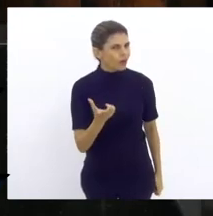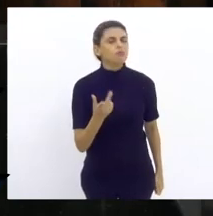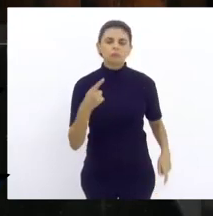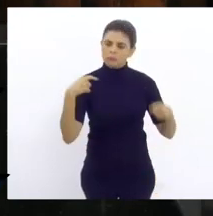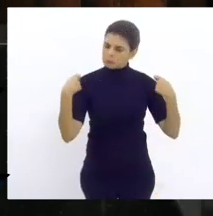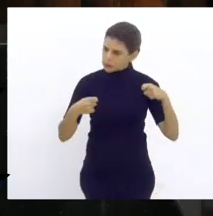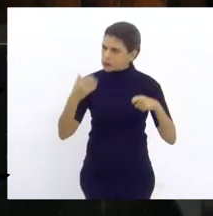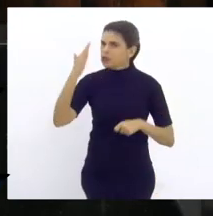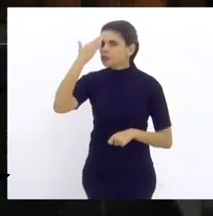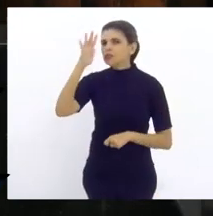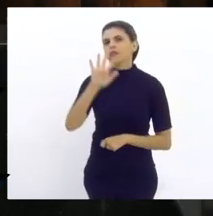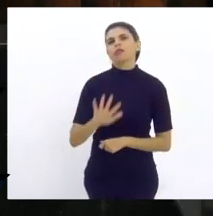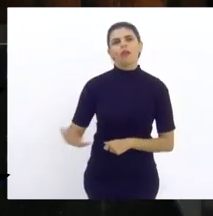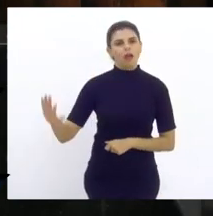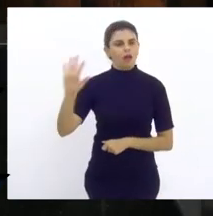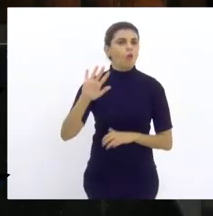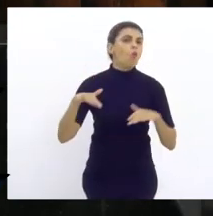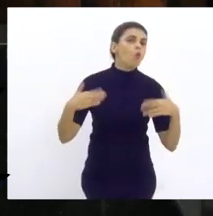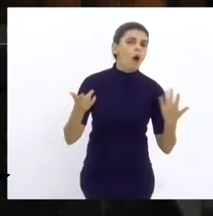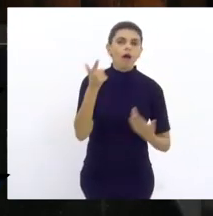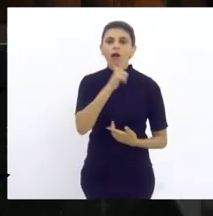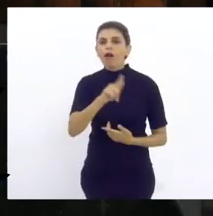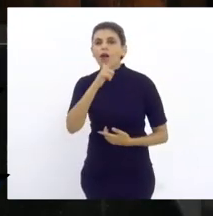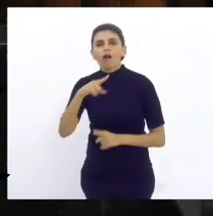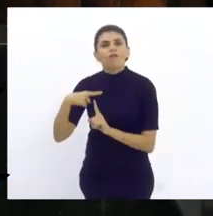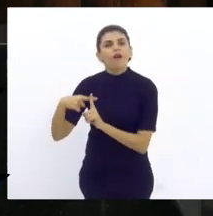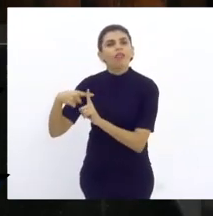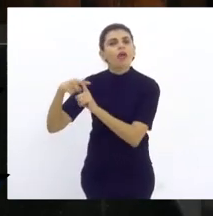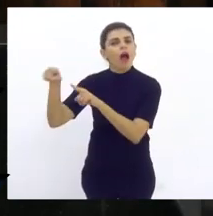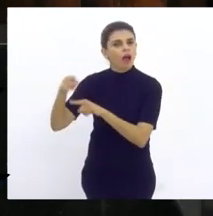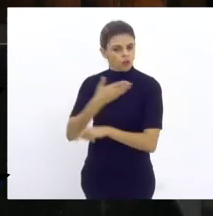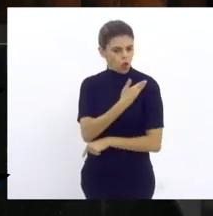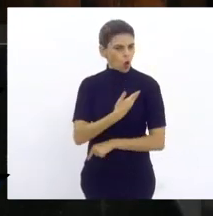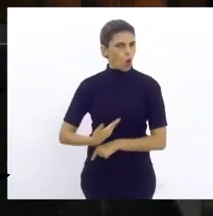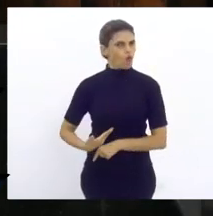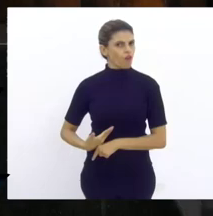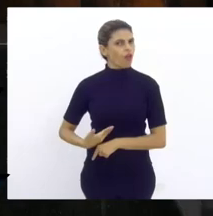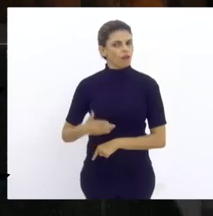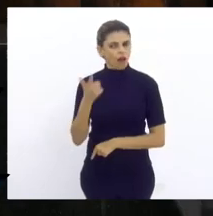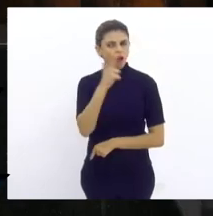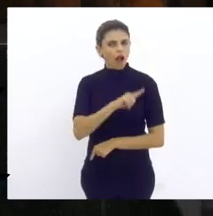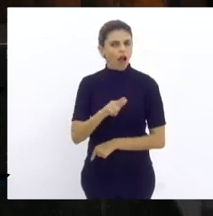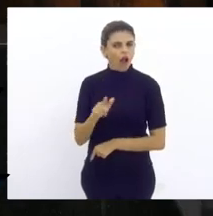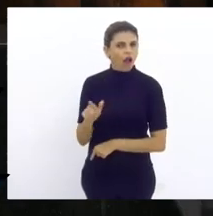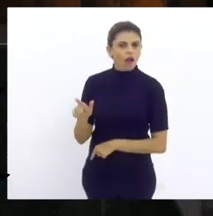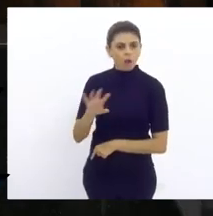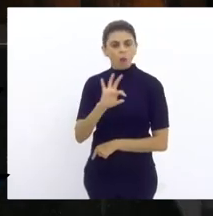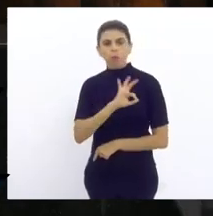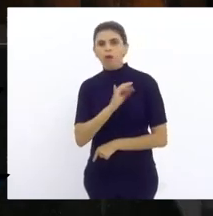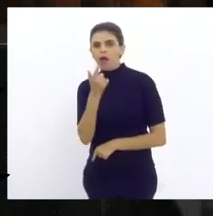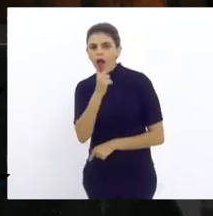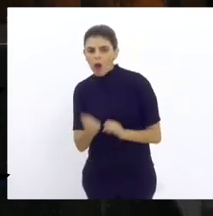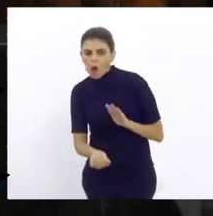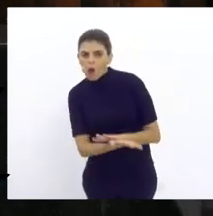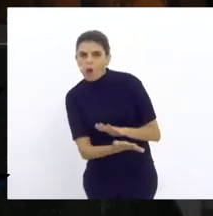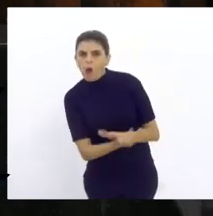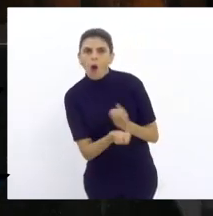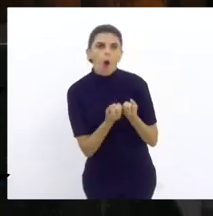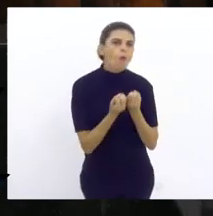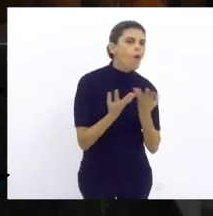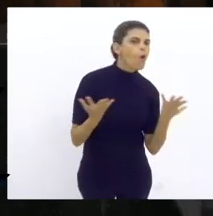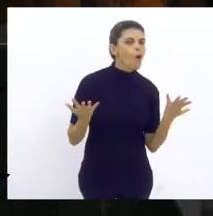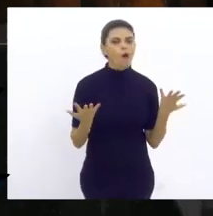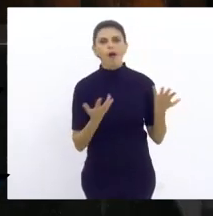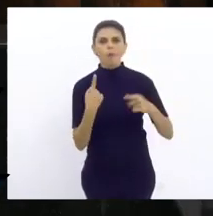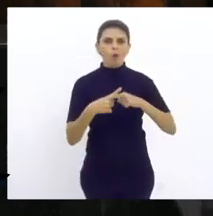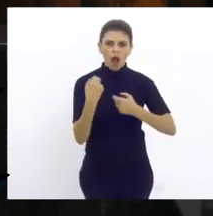precisa entender qual é a vantagem que o governo do estado está levando sobre aquilo ali, o que a polícia militar está recebendo para aquilo ali